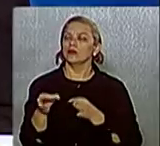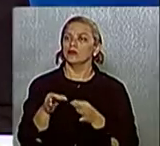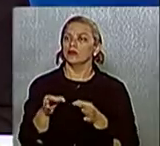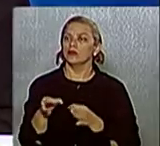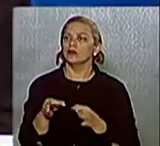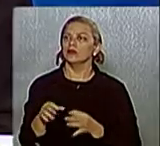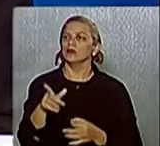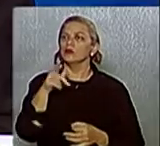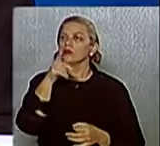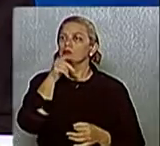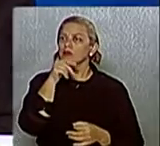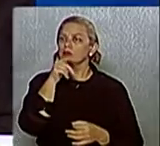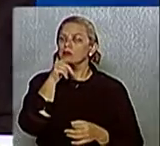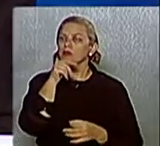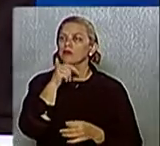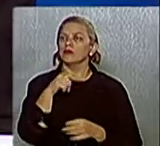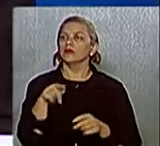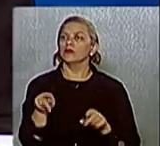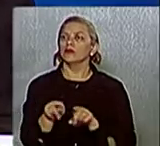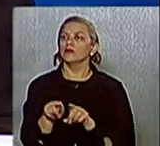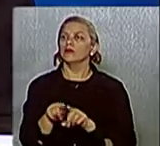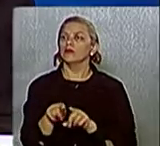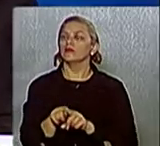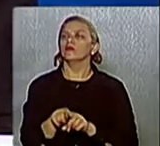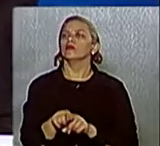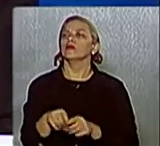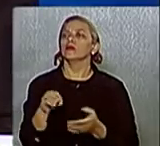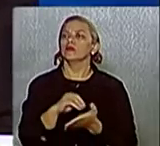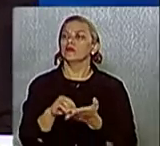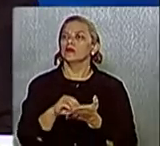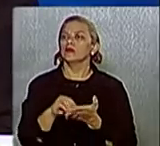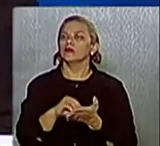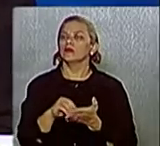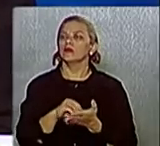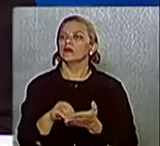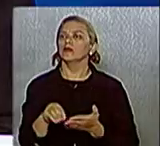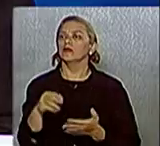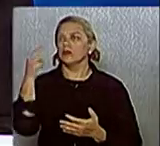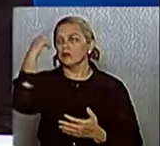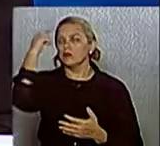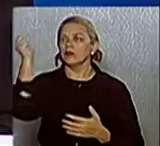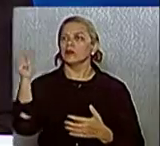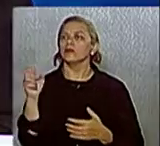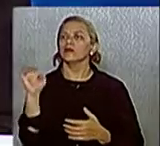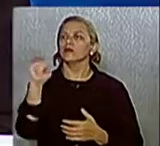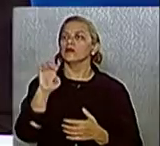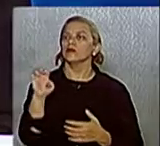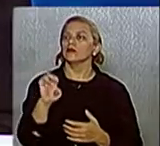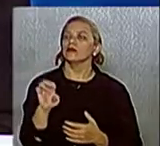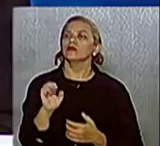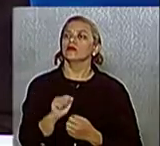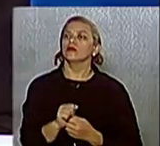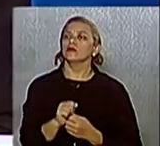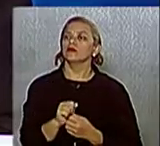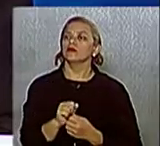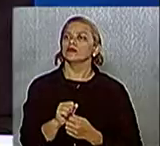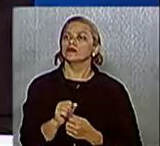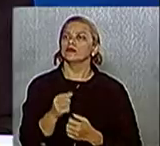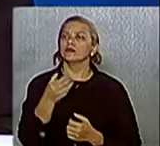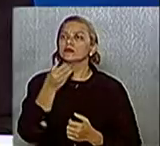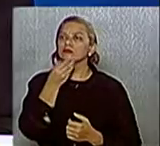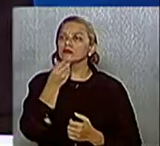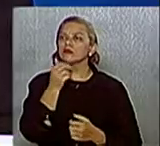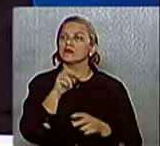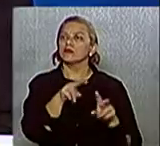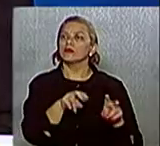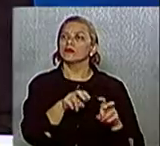foi criado pelo Martinelli, da Secretaria de Agricultura do Estado. Esse programa Produtor de Água faz com que os nossos produtores, o pessoal que